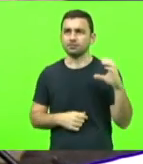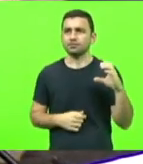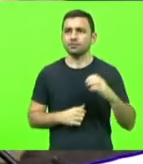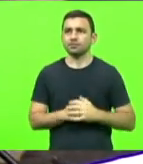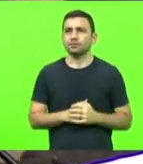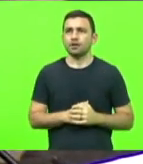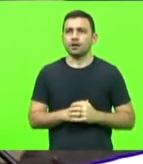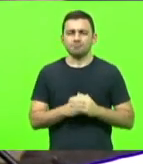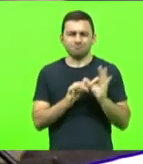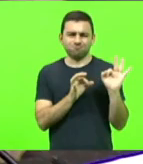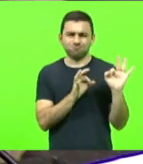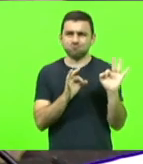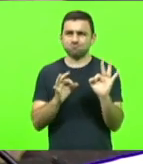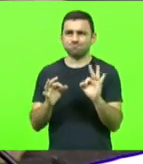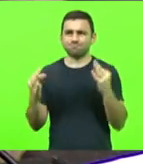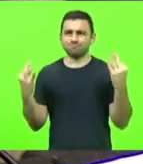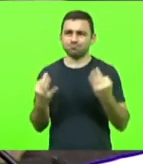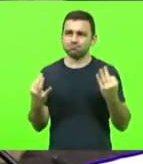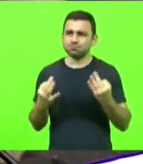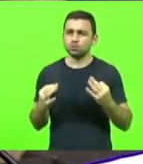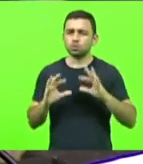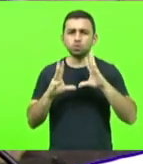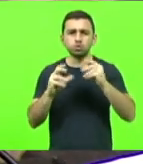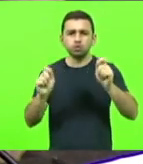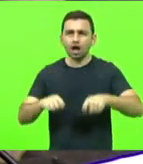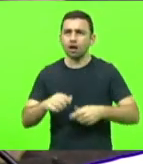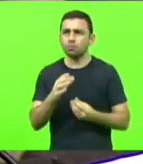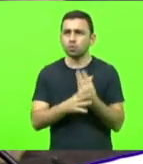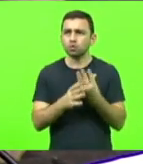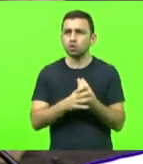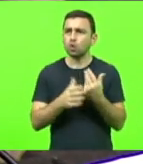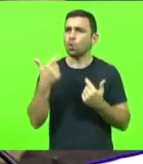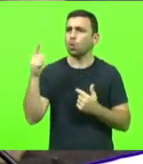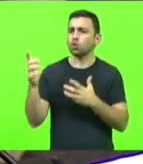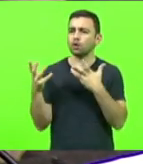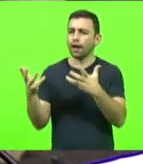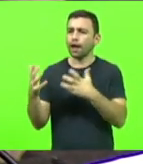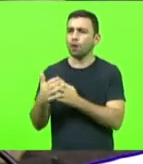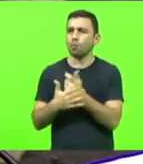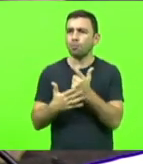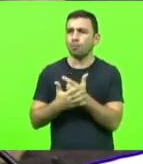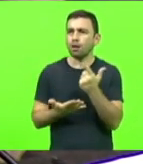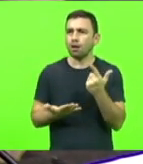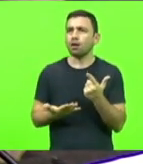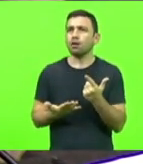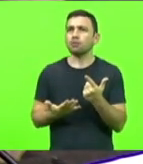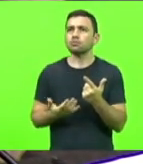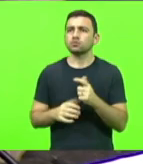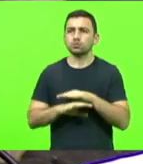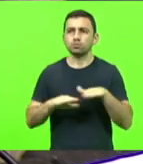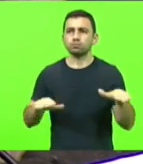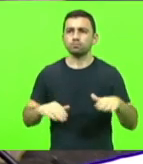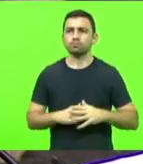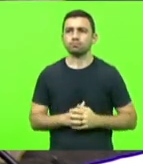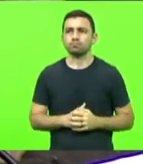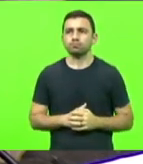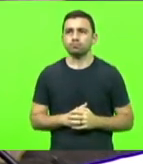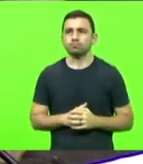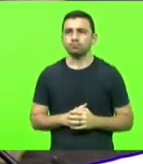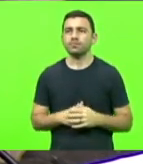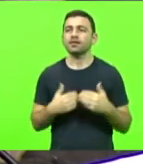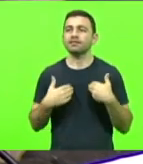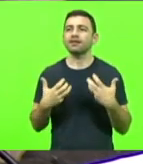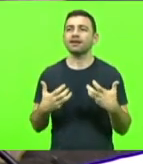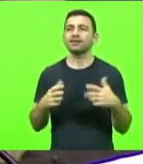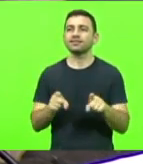plenitude onde todos possam produzir o que os outros querem consumir, basicamente é isso. Eu também quero fazer